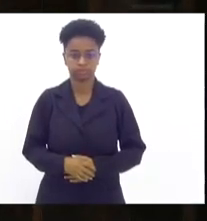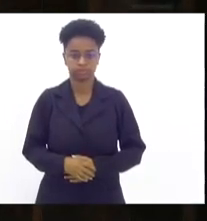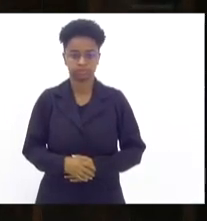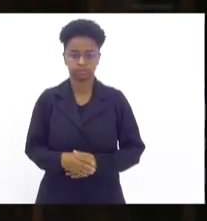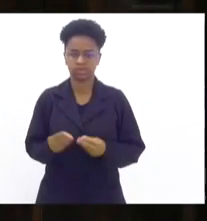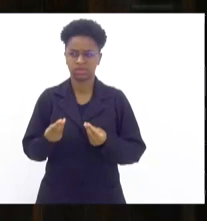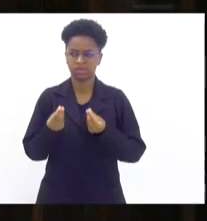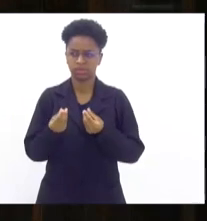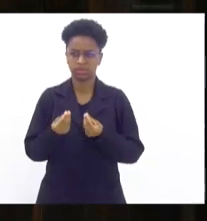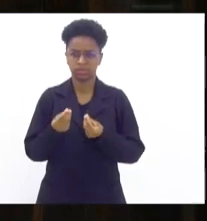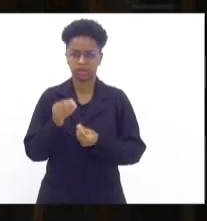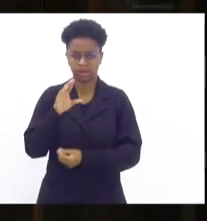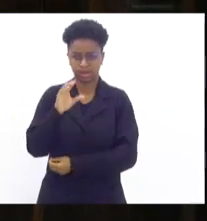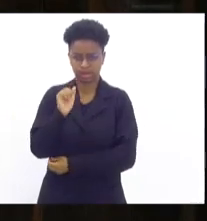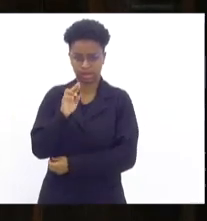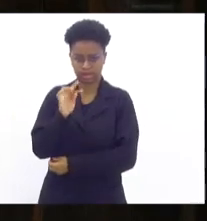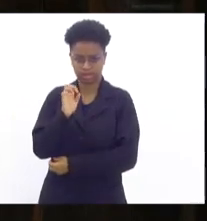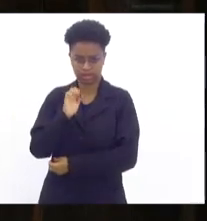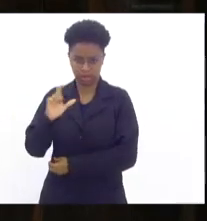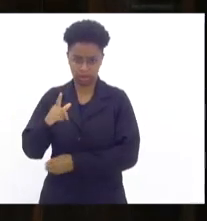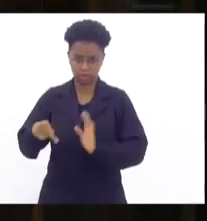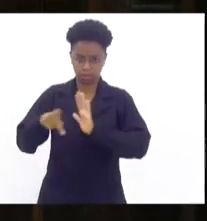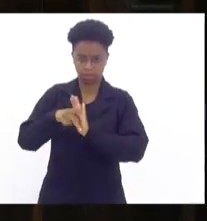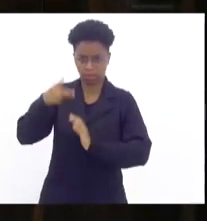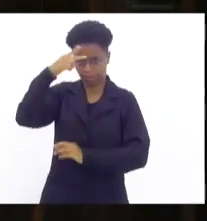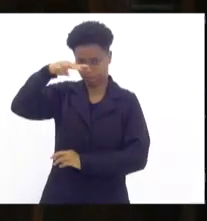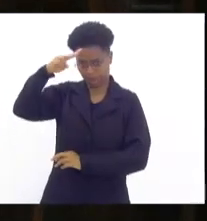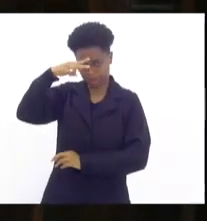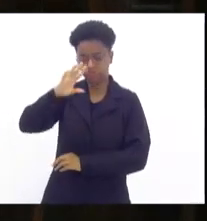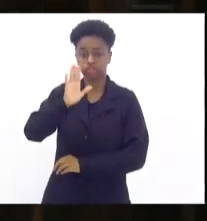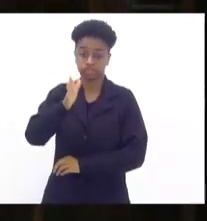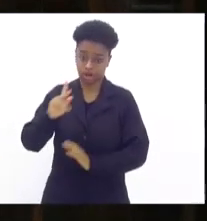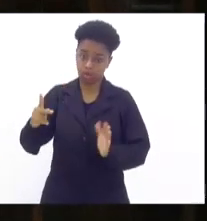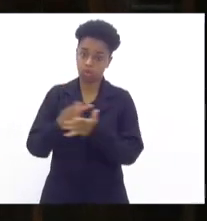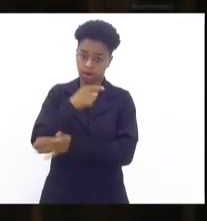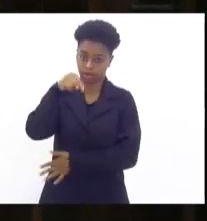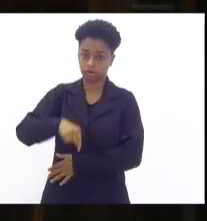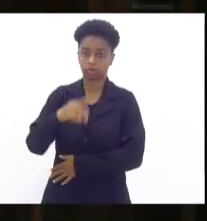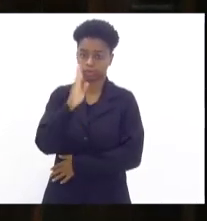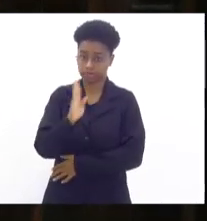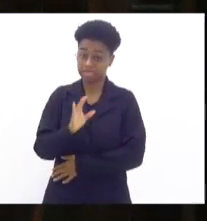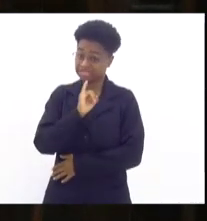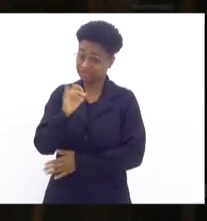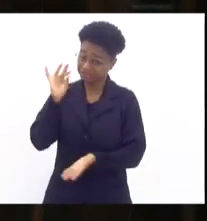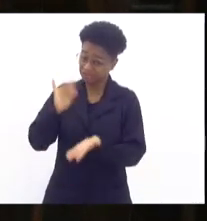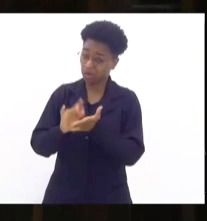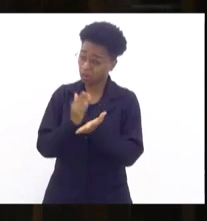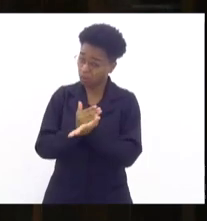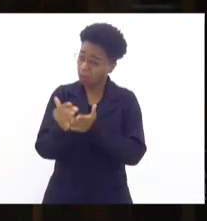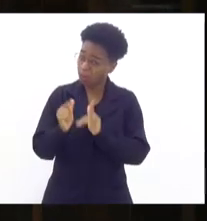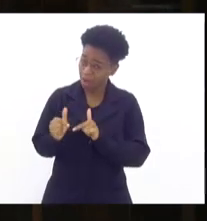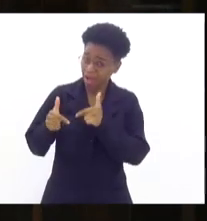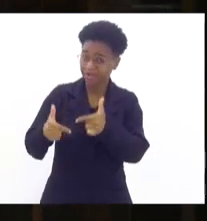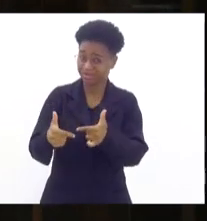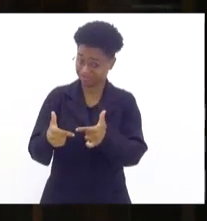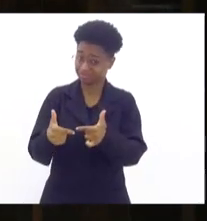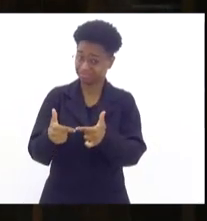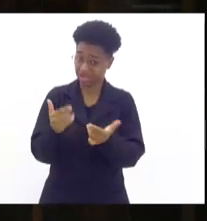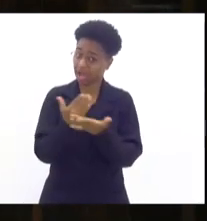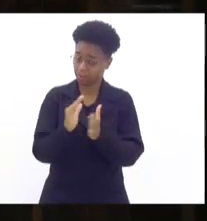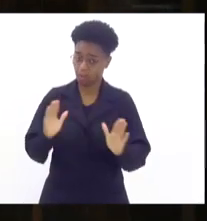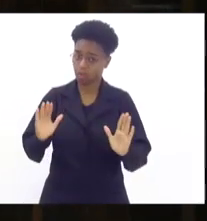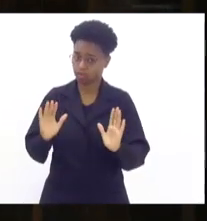O cartel mexicano já está no Brasil. Quando começou a atuar, realmente, isso aqui acabou.